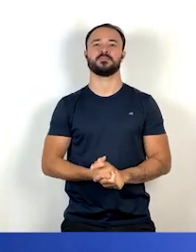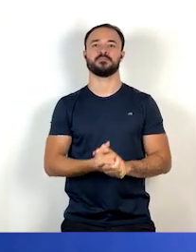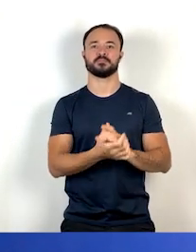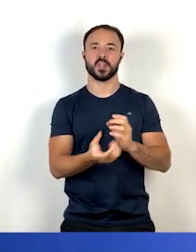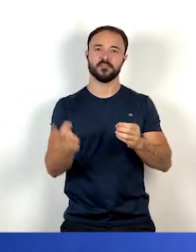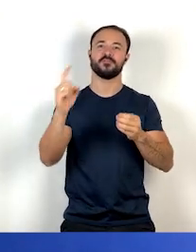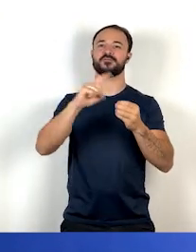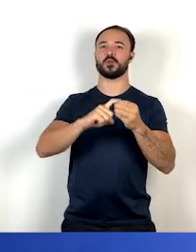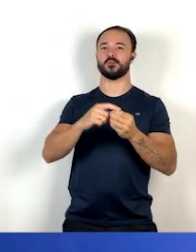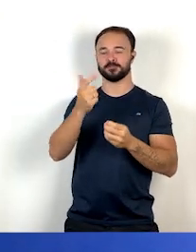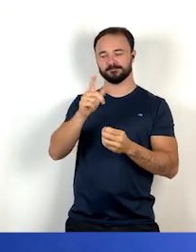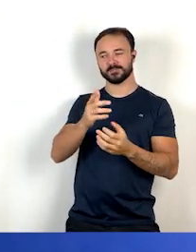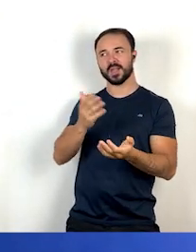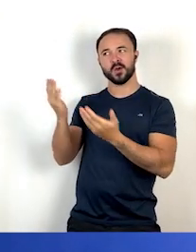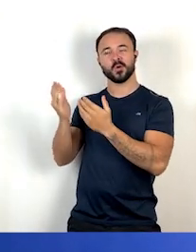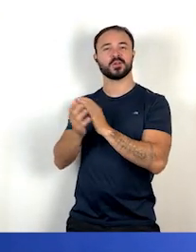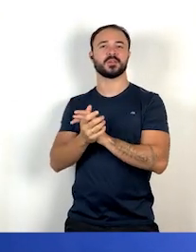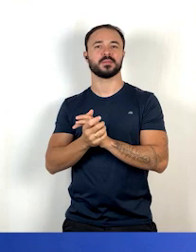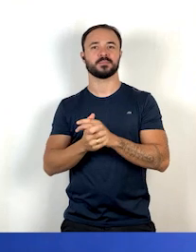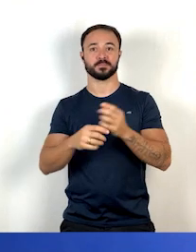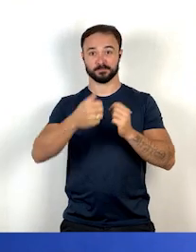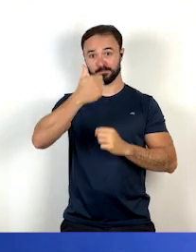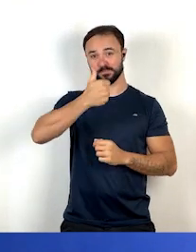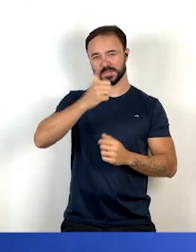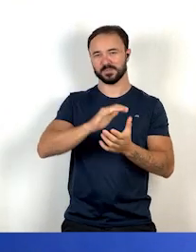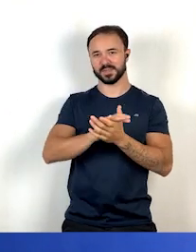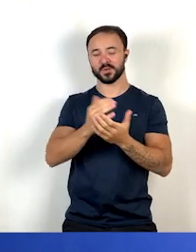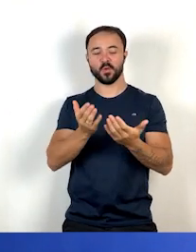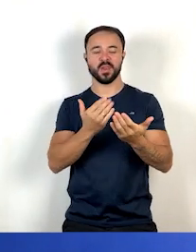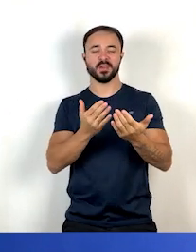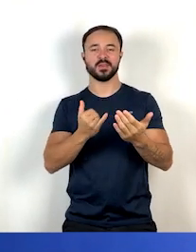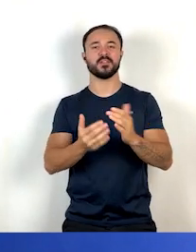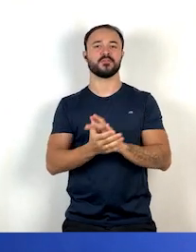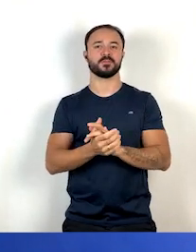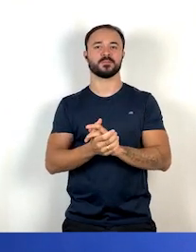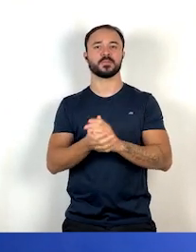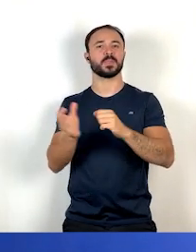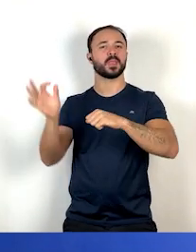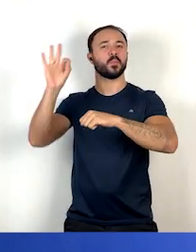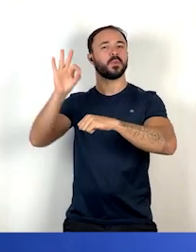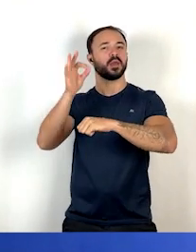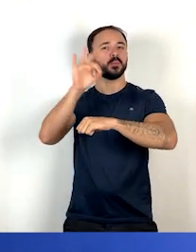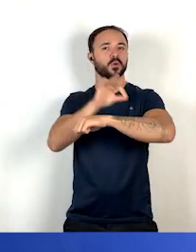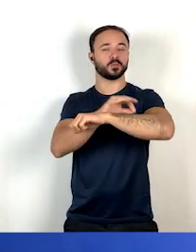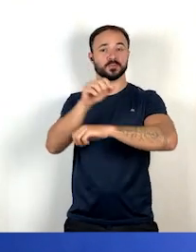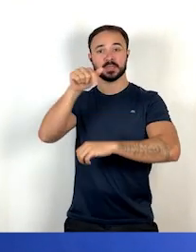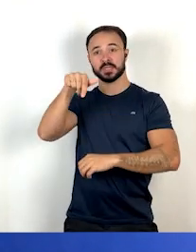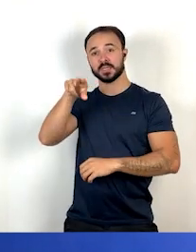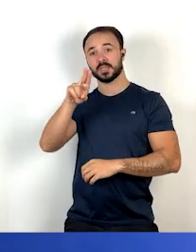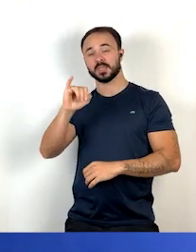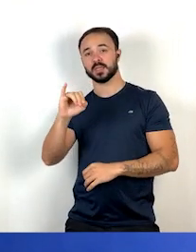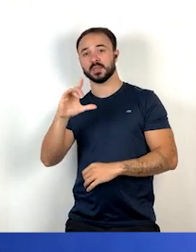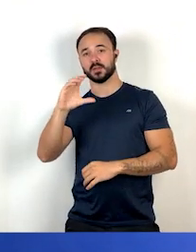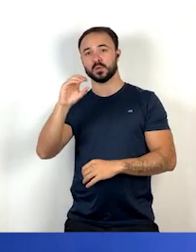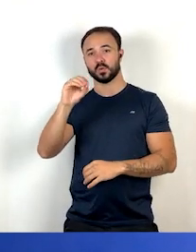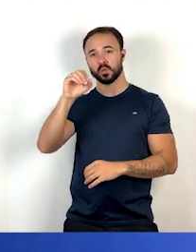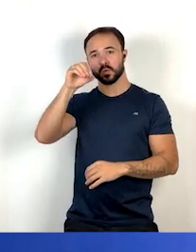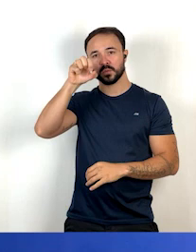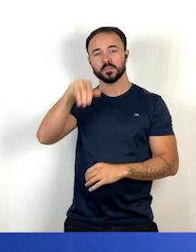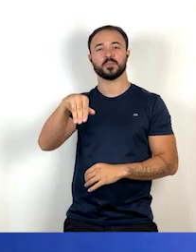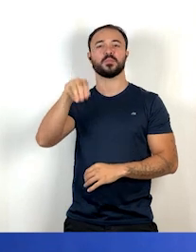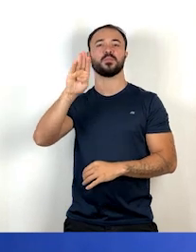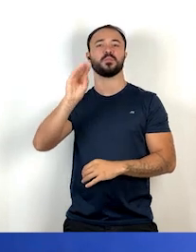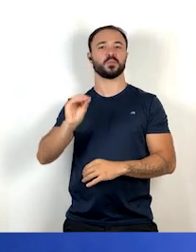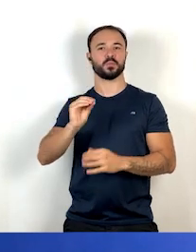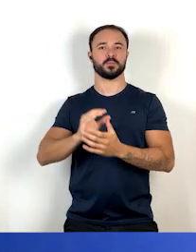E volto agora para o livro dessa aula de hoje, que chama O Maribondo do Quilombo.